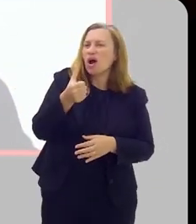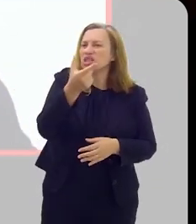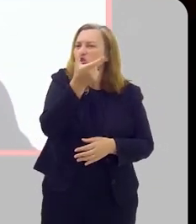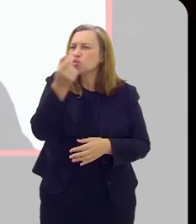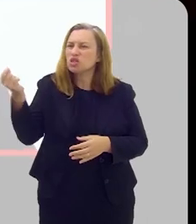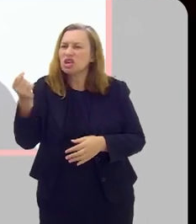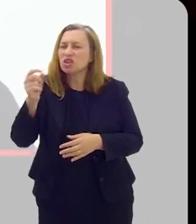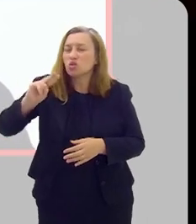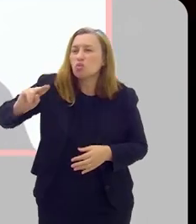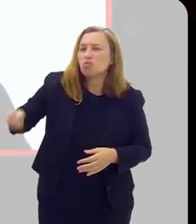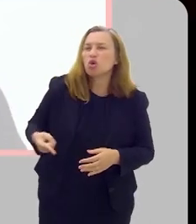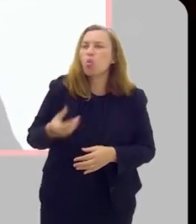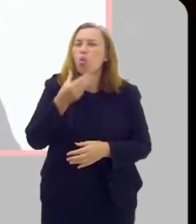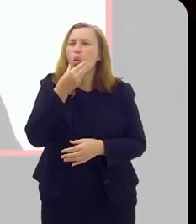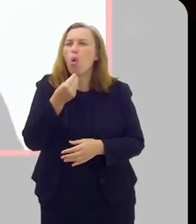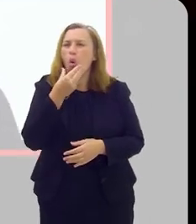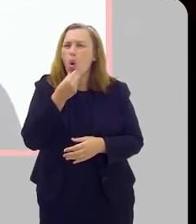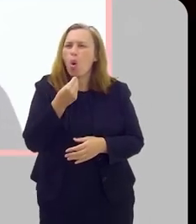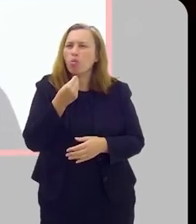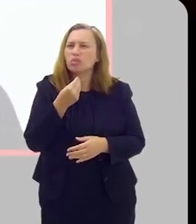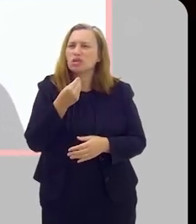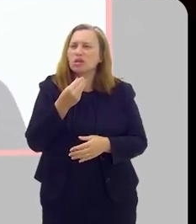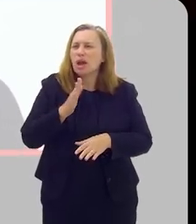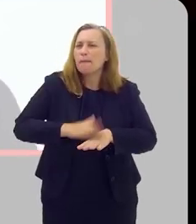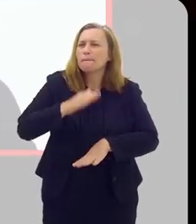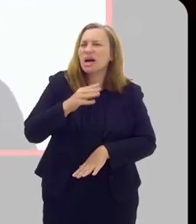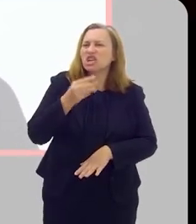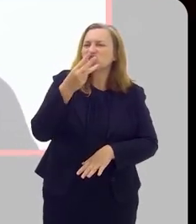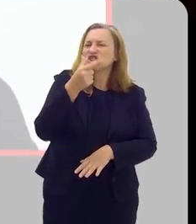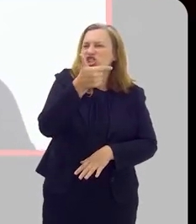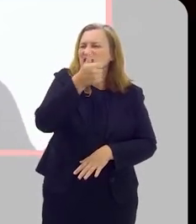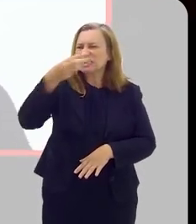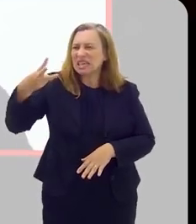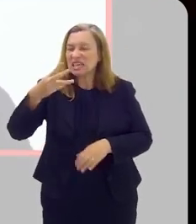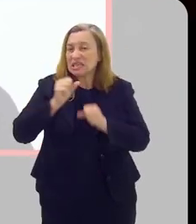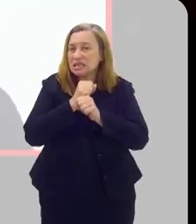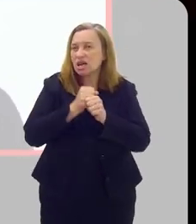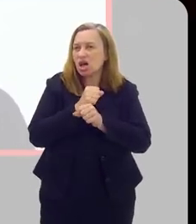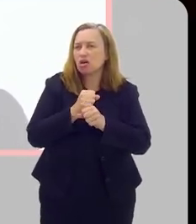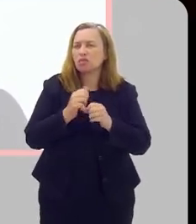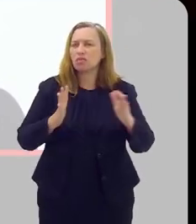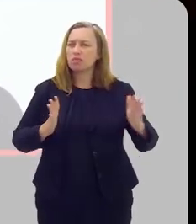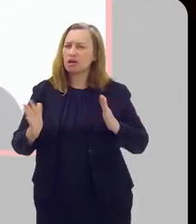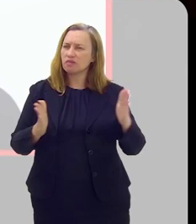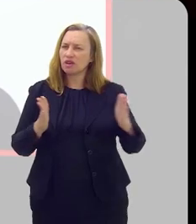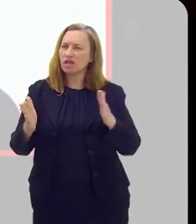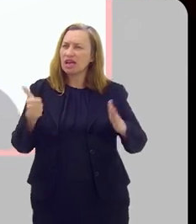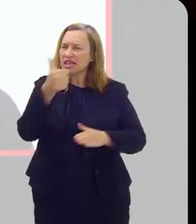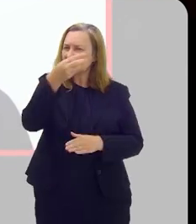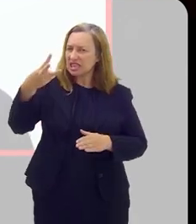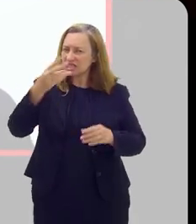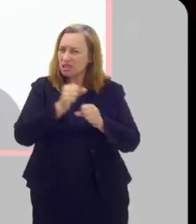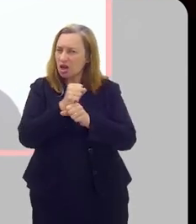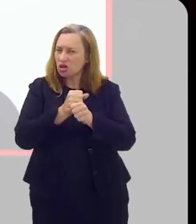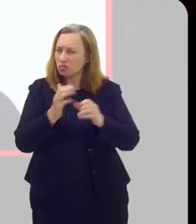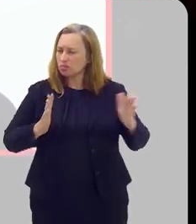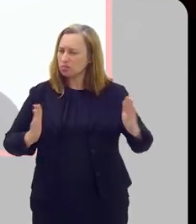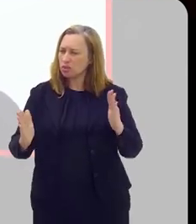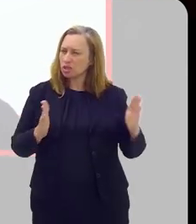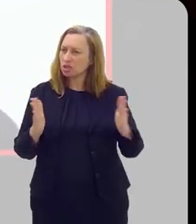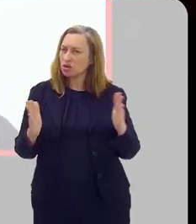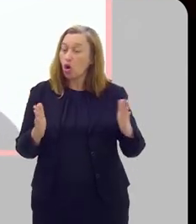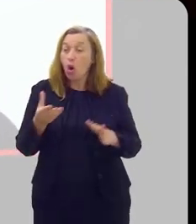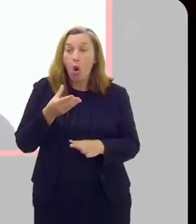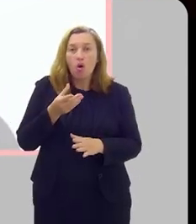quase 200 mil homens durante mais de 13 anos, né? O período médio de avaliação era 13 anos, ou seja,